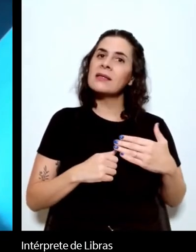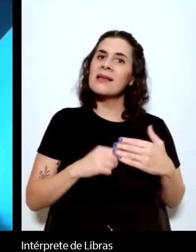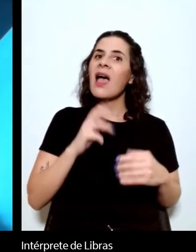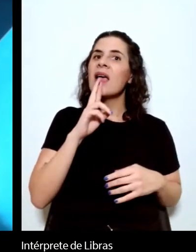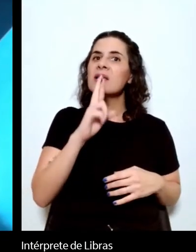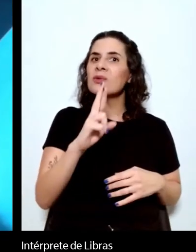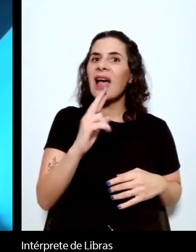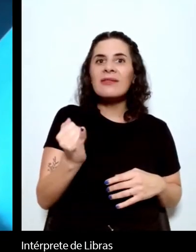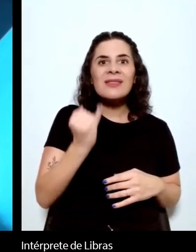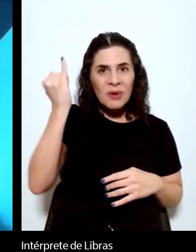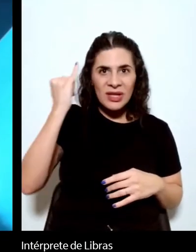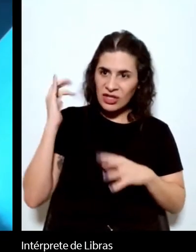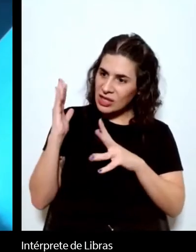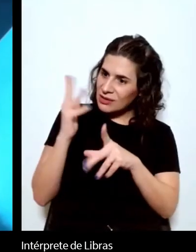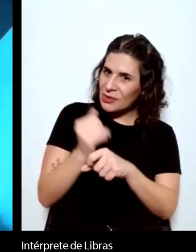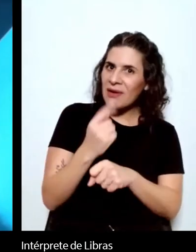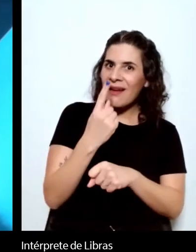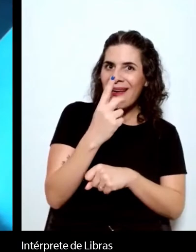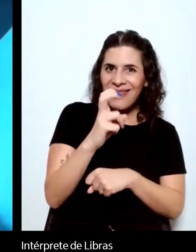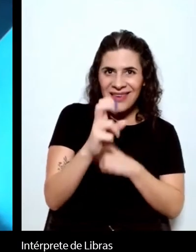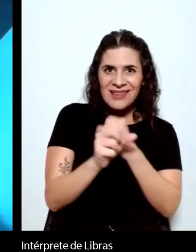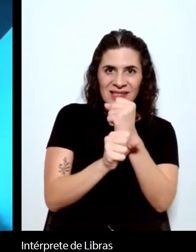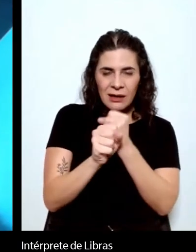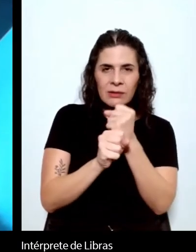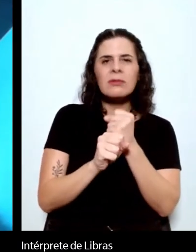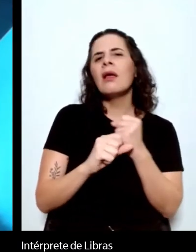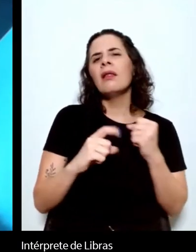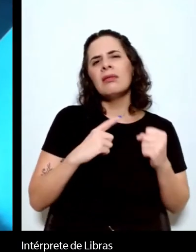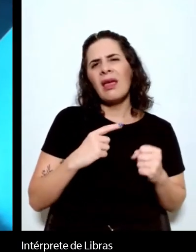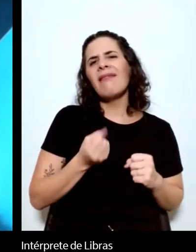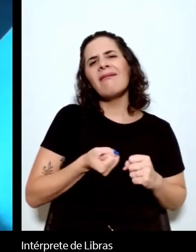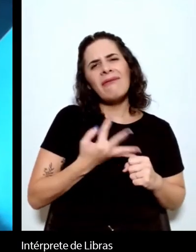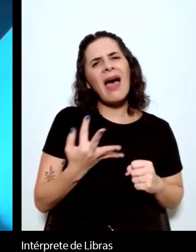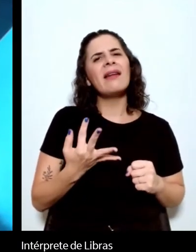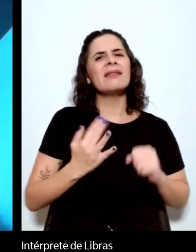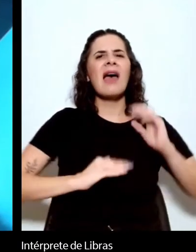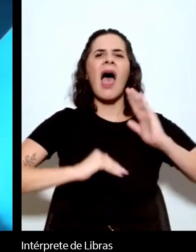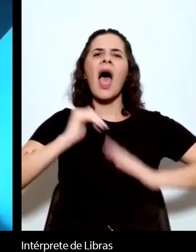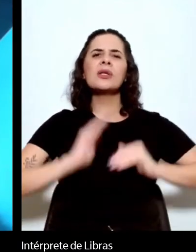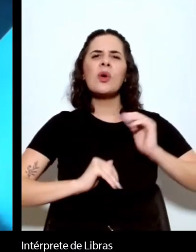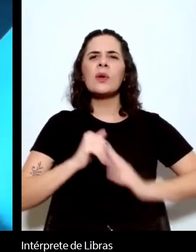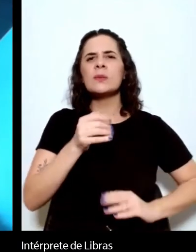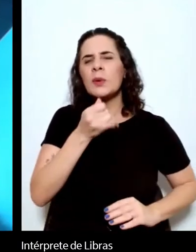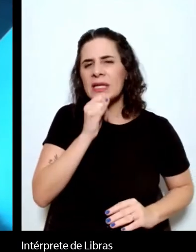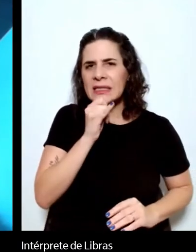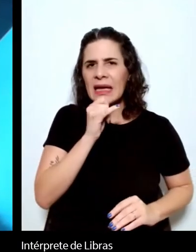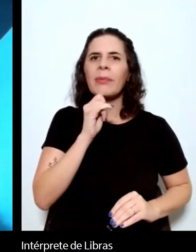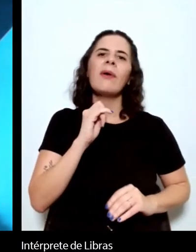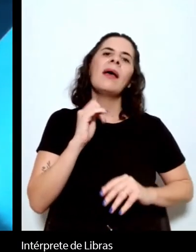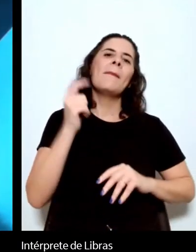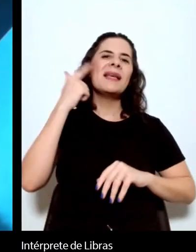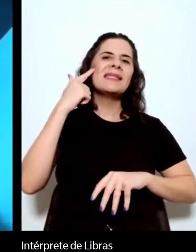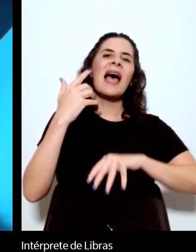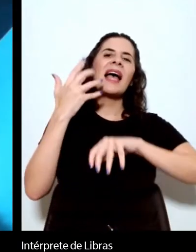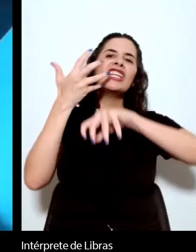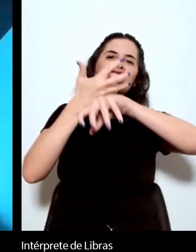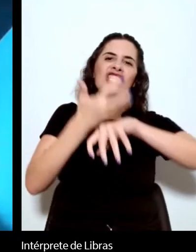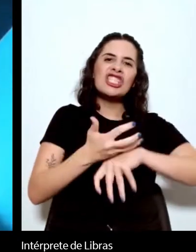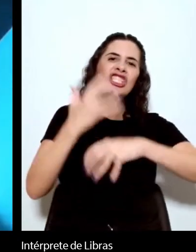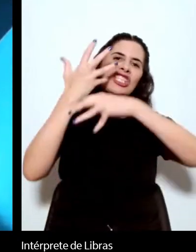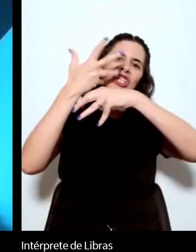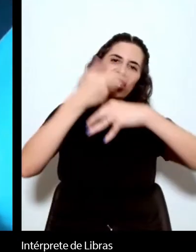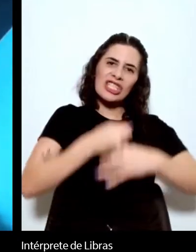é que muitas iniciativas de caráter transdisciplinar, a Ana Cláudia mencionou no princípio o cinema transnacional envolvendo